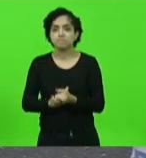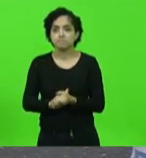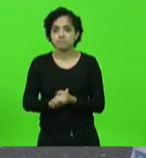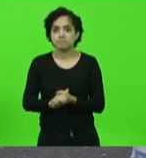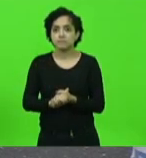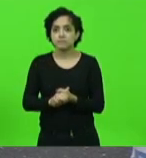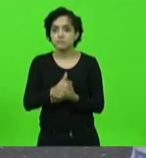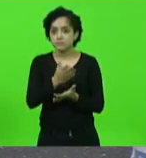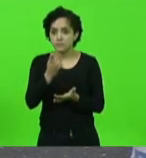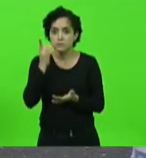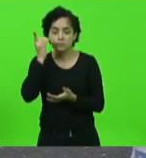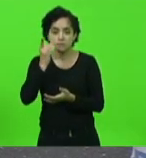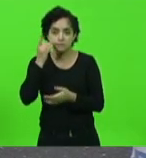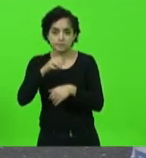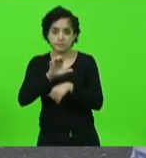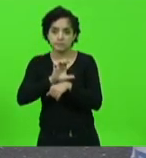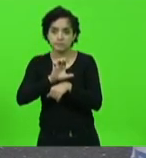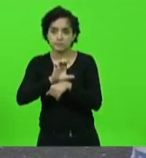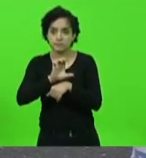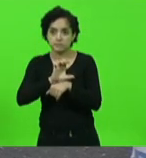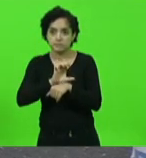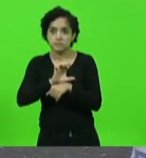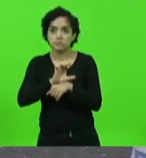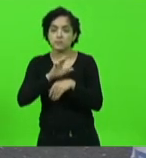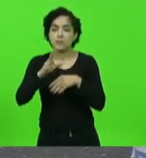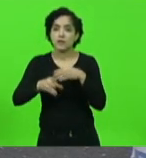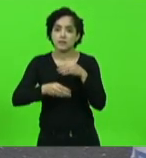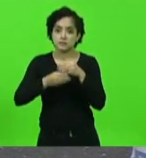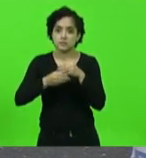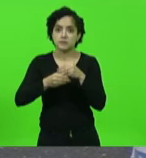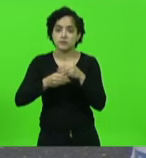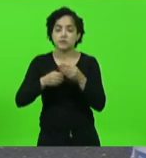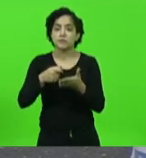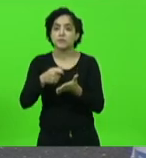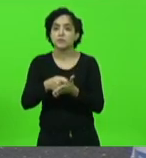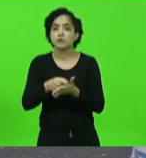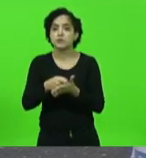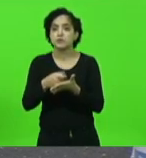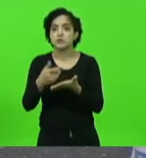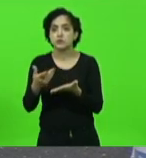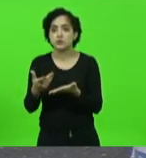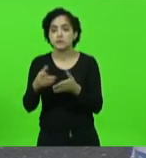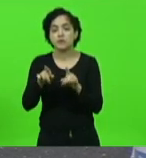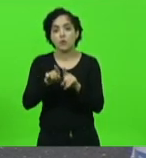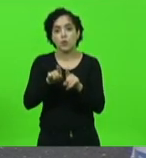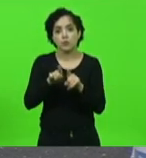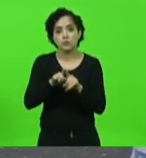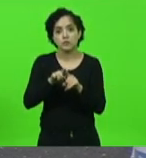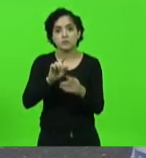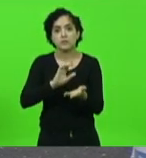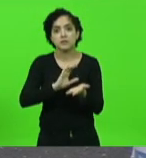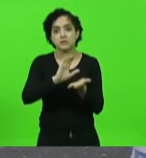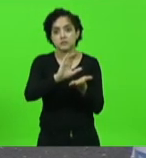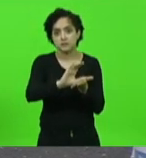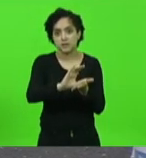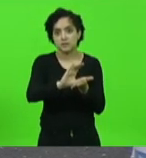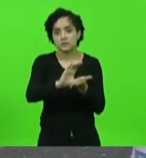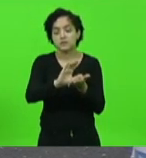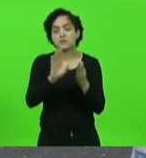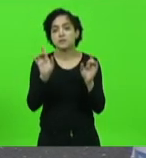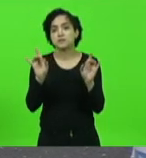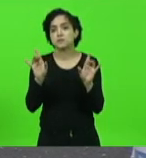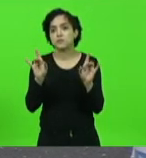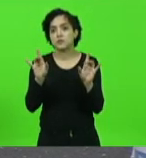deputados estaduais através das suas emendas impositivas ou mesmo das transferências especiais